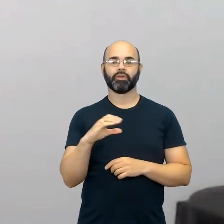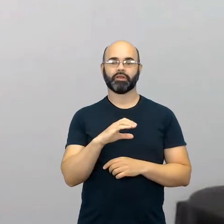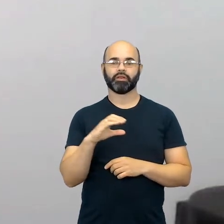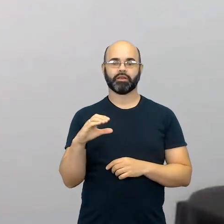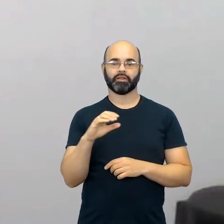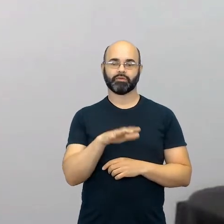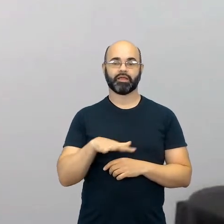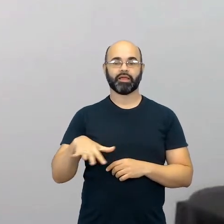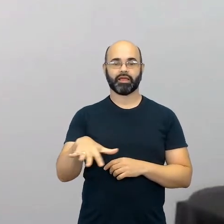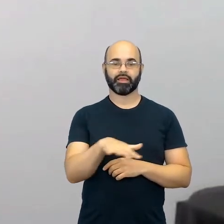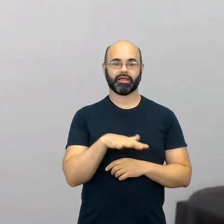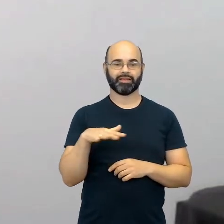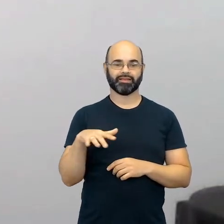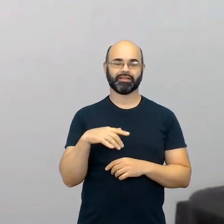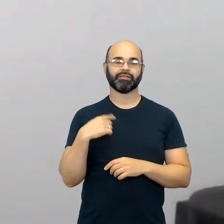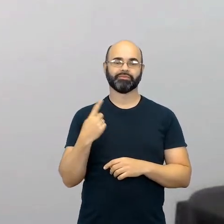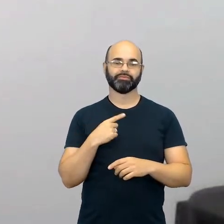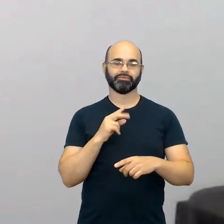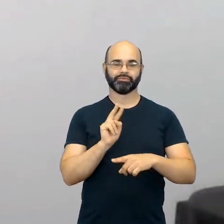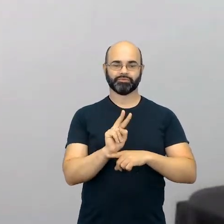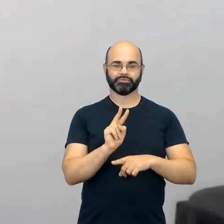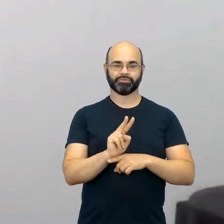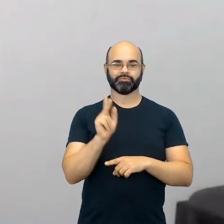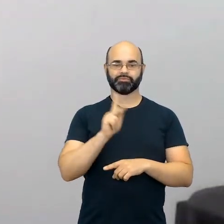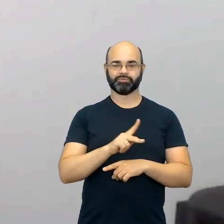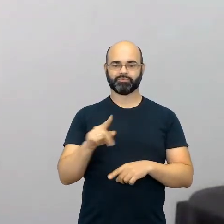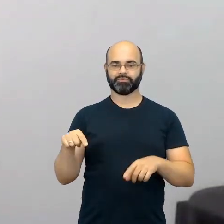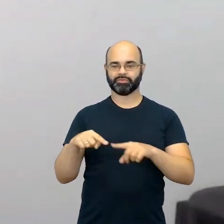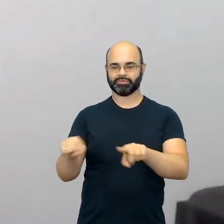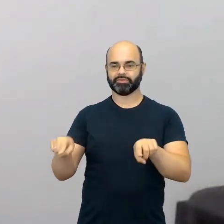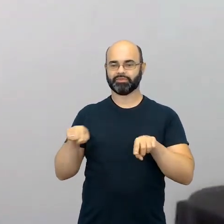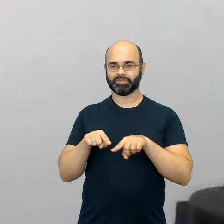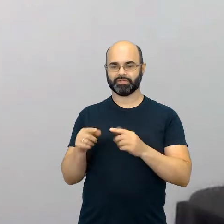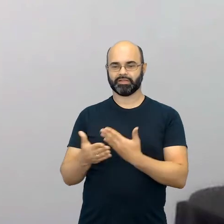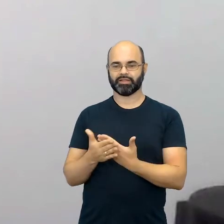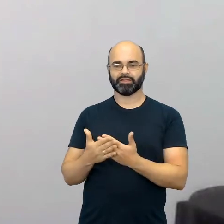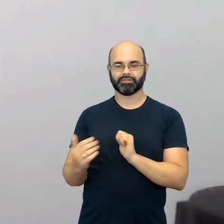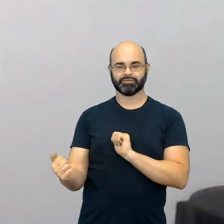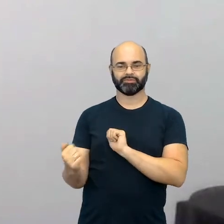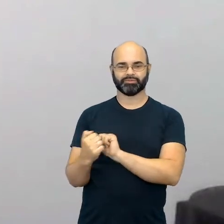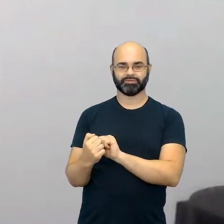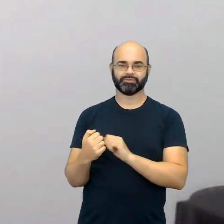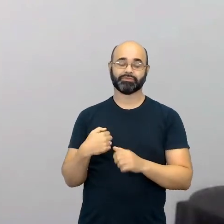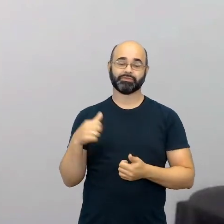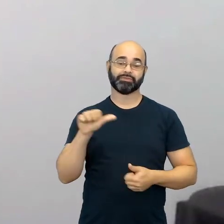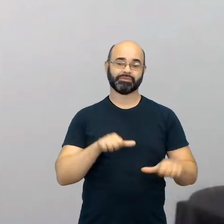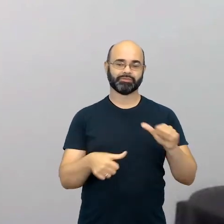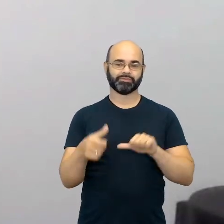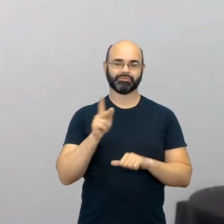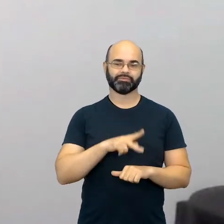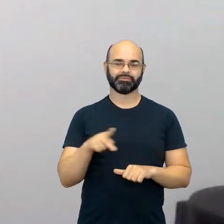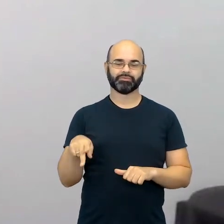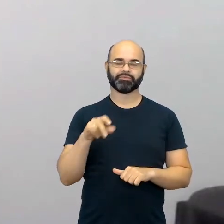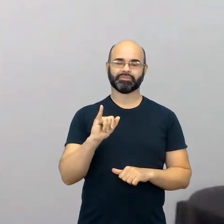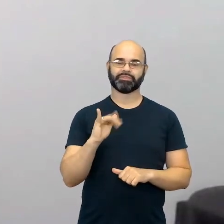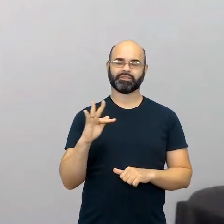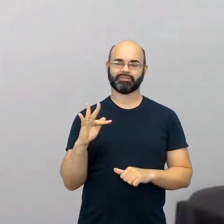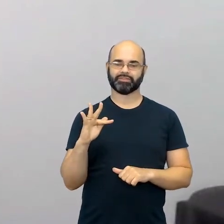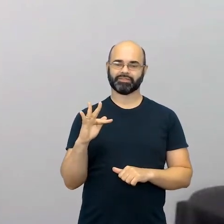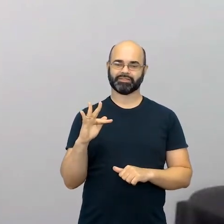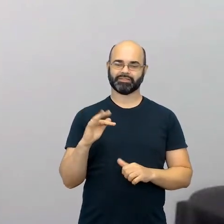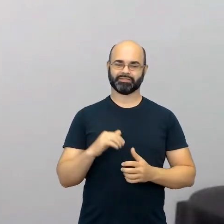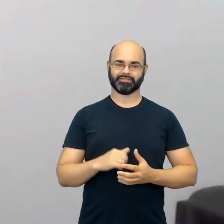como coordenador e metade como professor em sala de aula, sou formada em química pelo Instituto Federal e